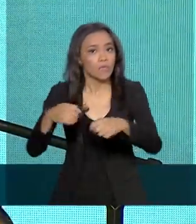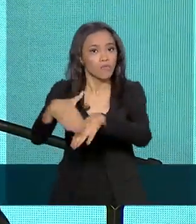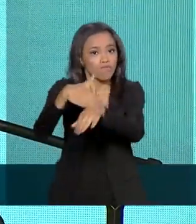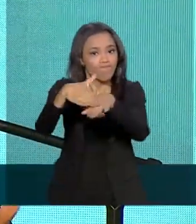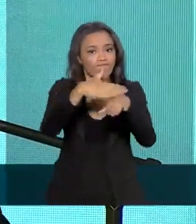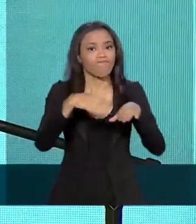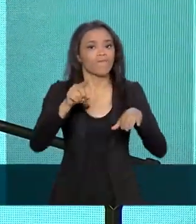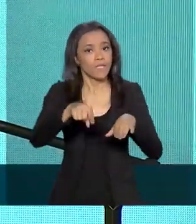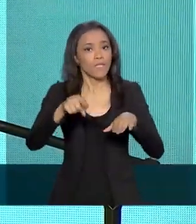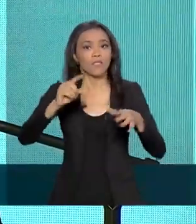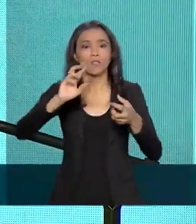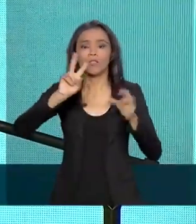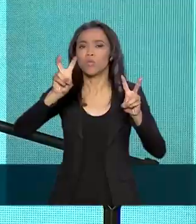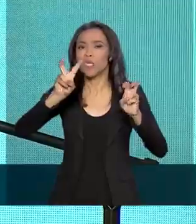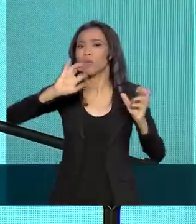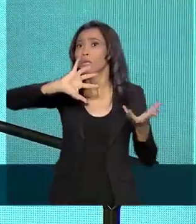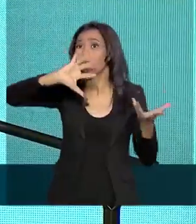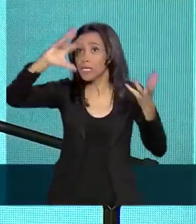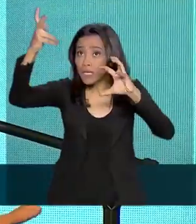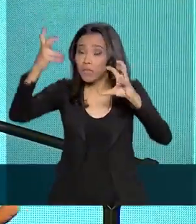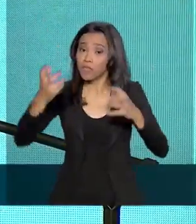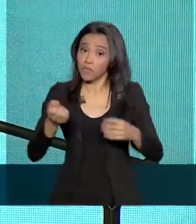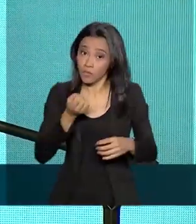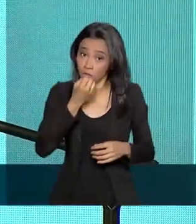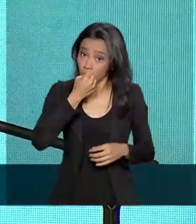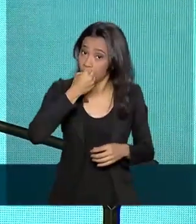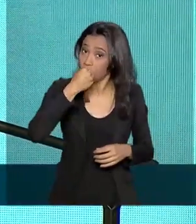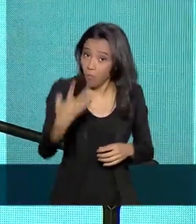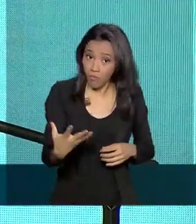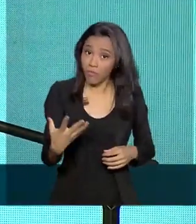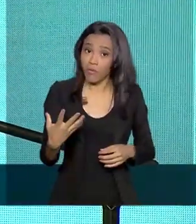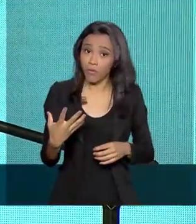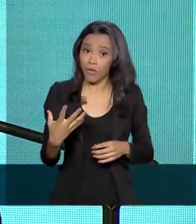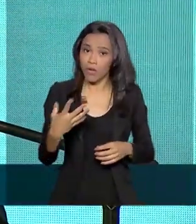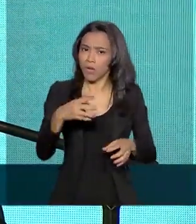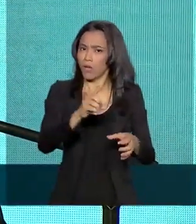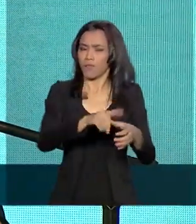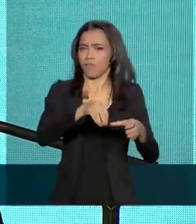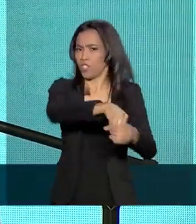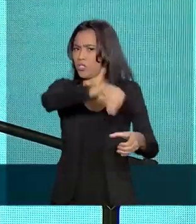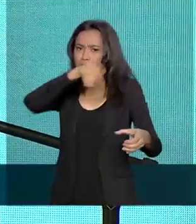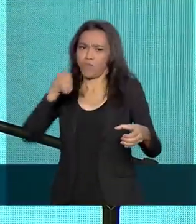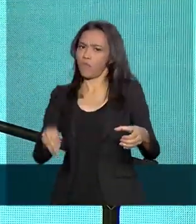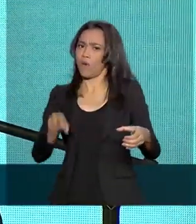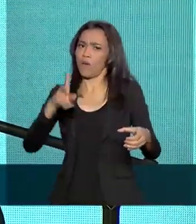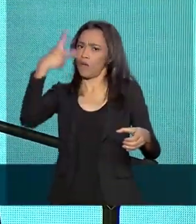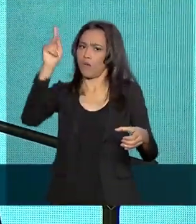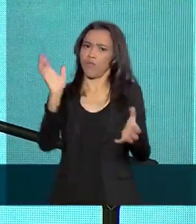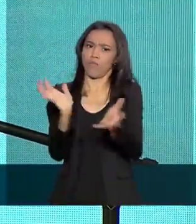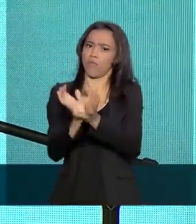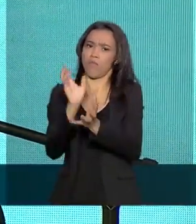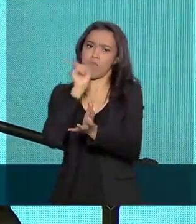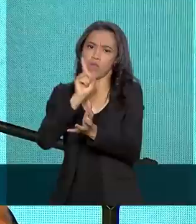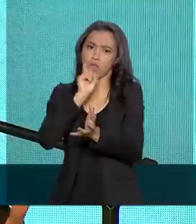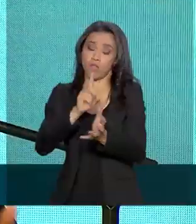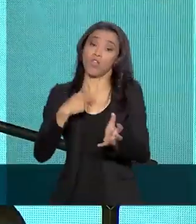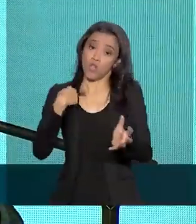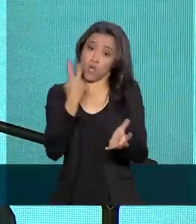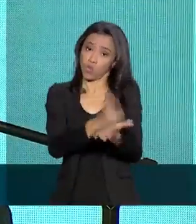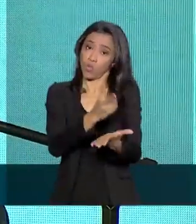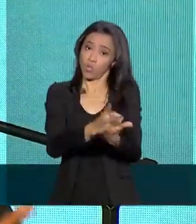Que tratam do clima. Se fosse bom, o americano teria saído fora. Nós, por enquanto, estamos lá. Se vamos sair um dia,